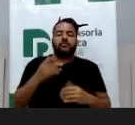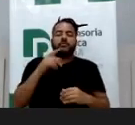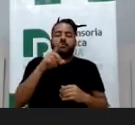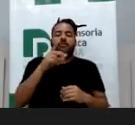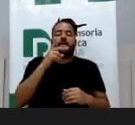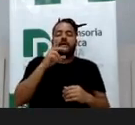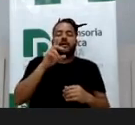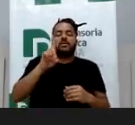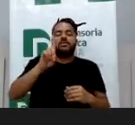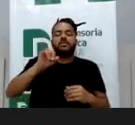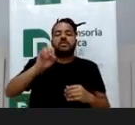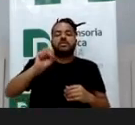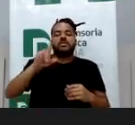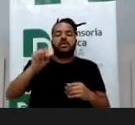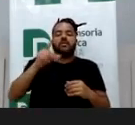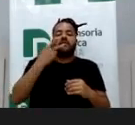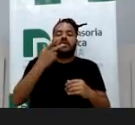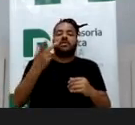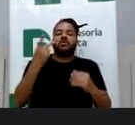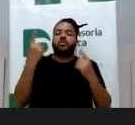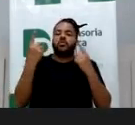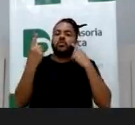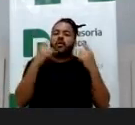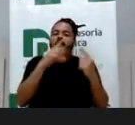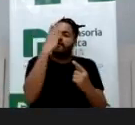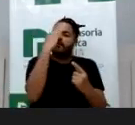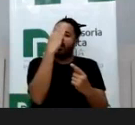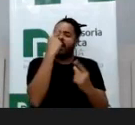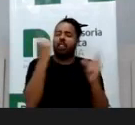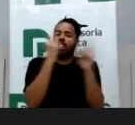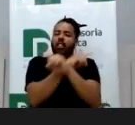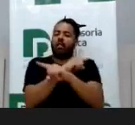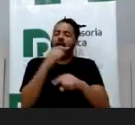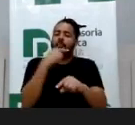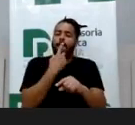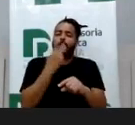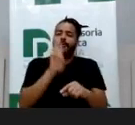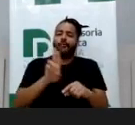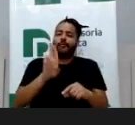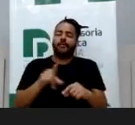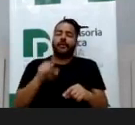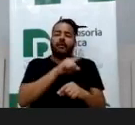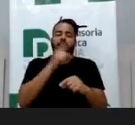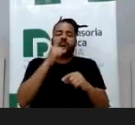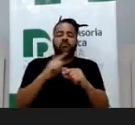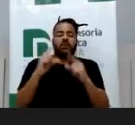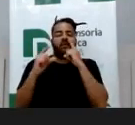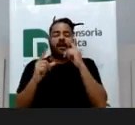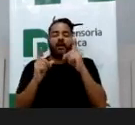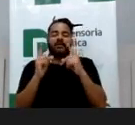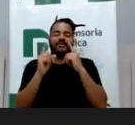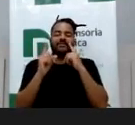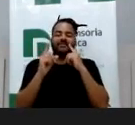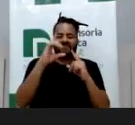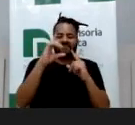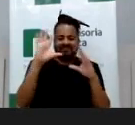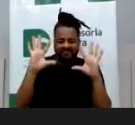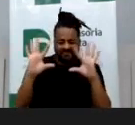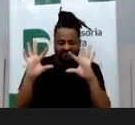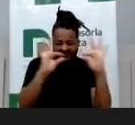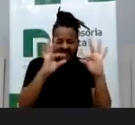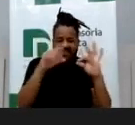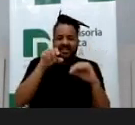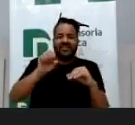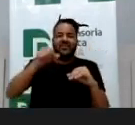que é uma desmorfia de imagem a partir da utilização de filtros, eles usaram porque na época estava na moda o Snapchat,